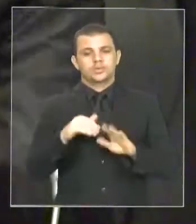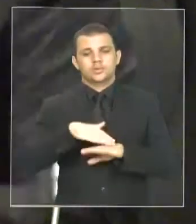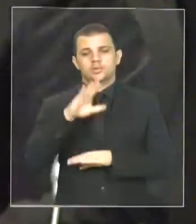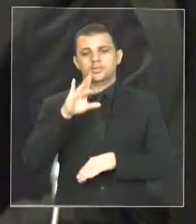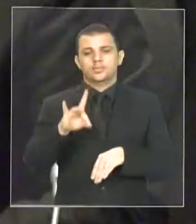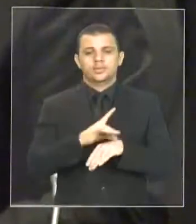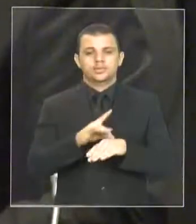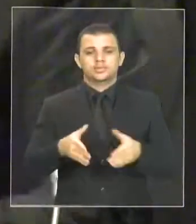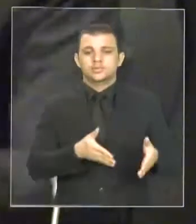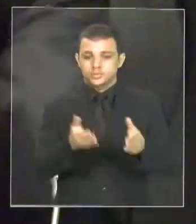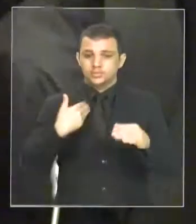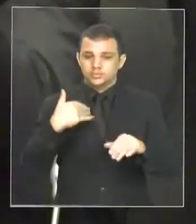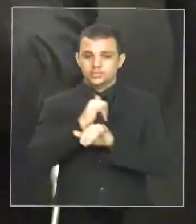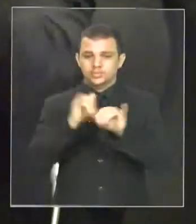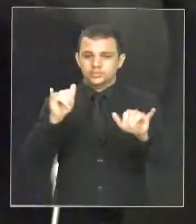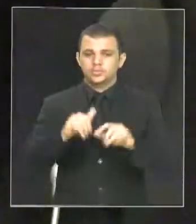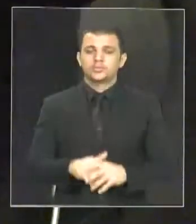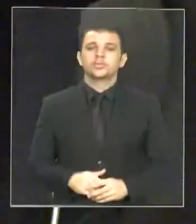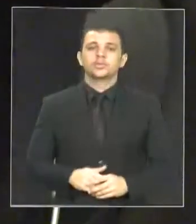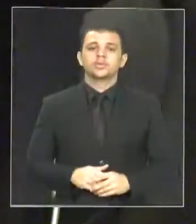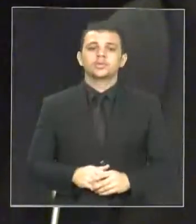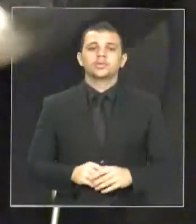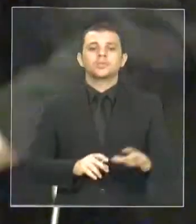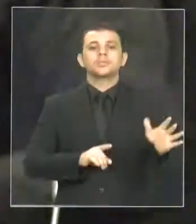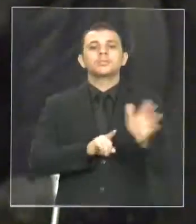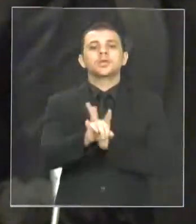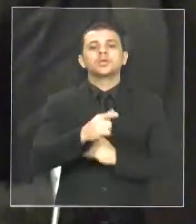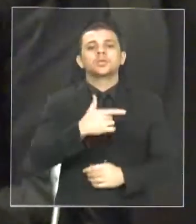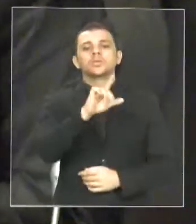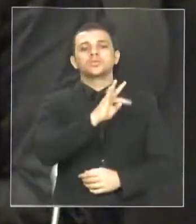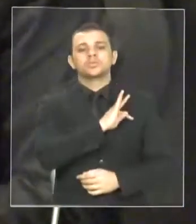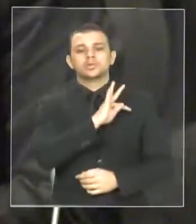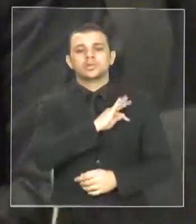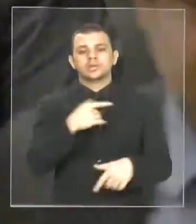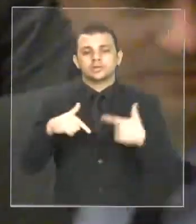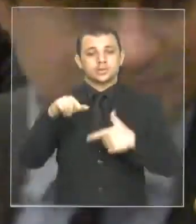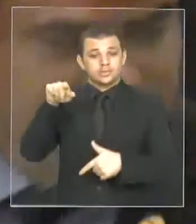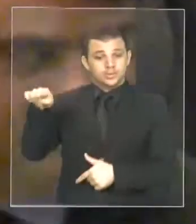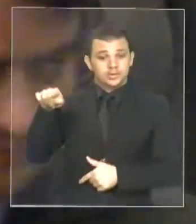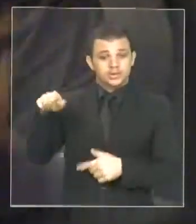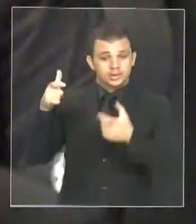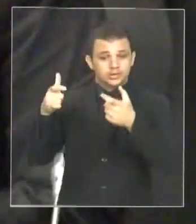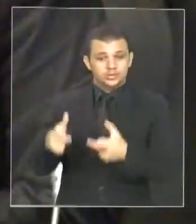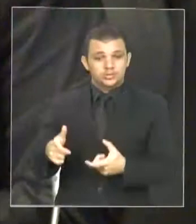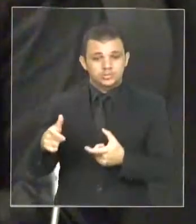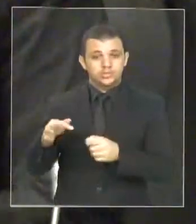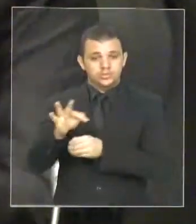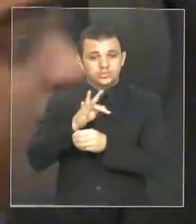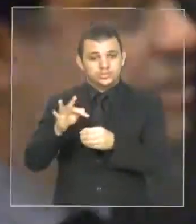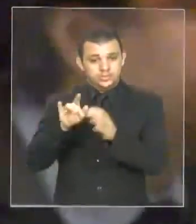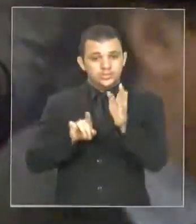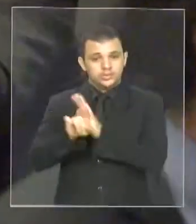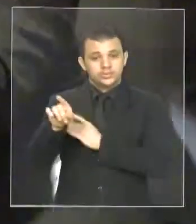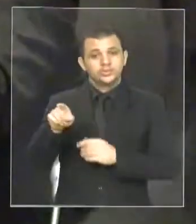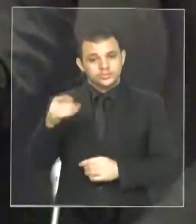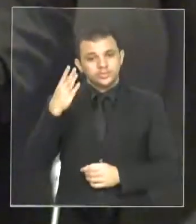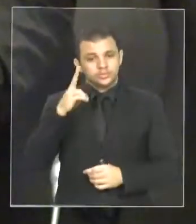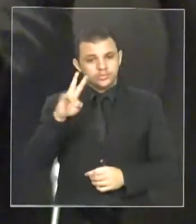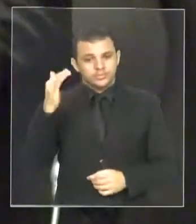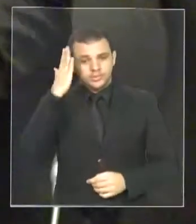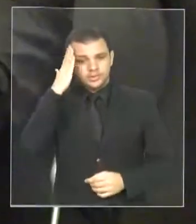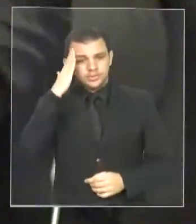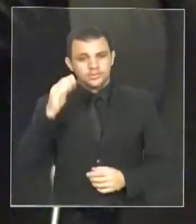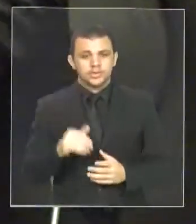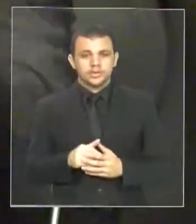E vou dizer a Vossa Excelência, pergunte a qualquer técnico que executou a obra da forquilha, e Vossa Excelência vai ver que a parte de drenagem,